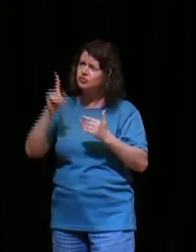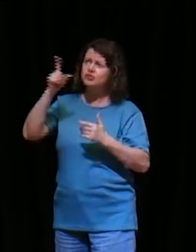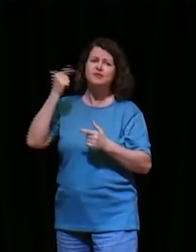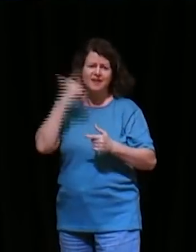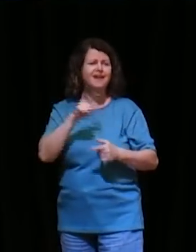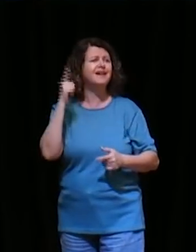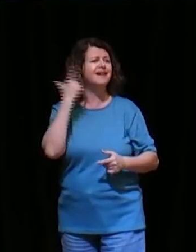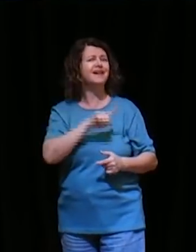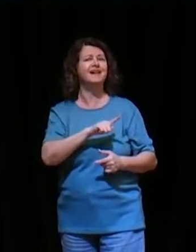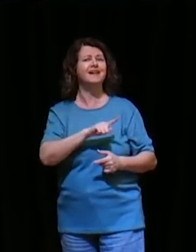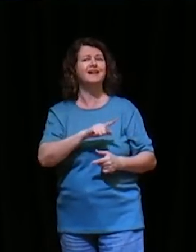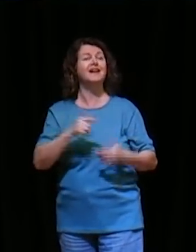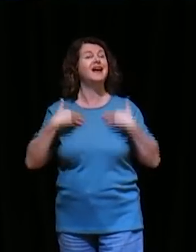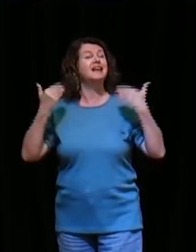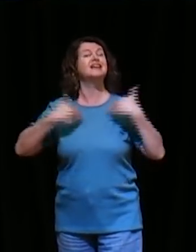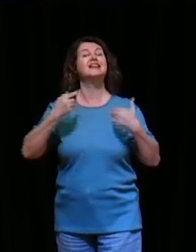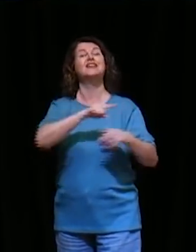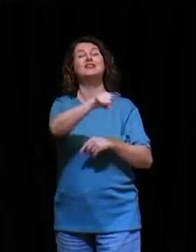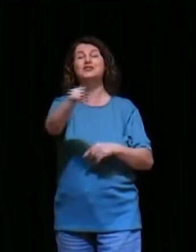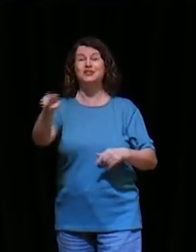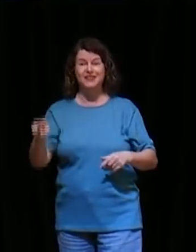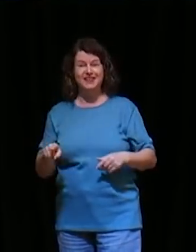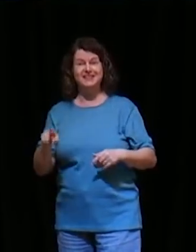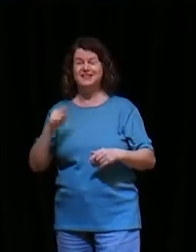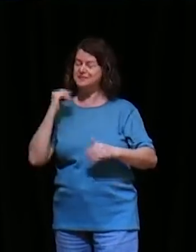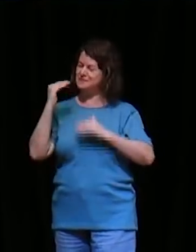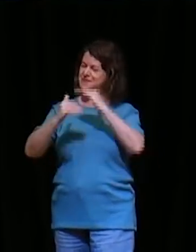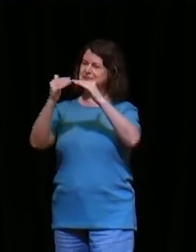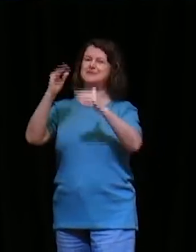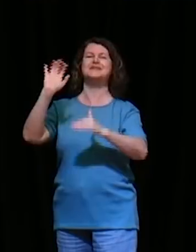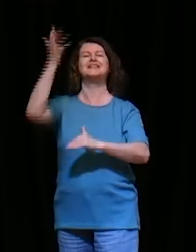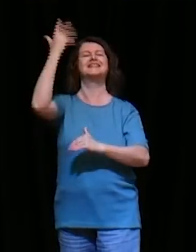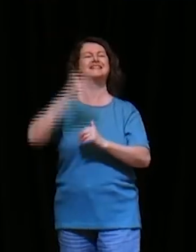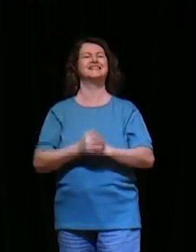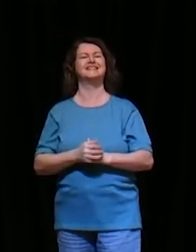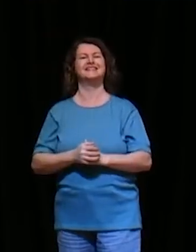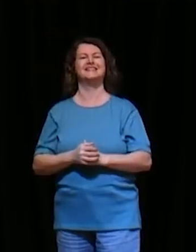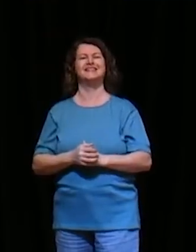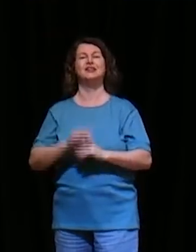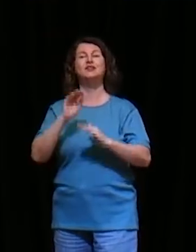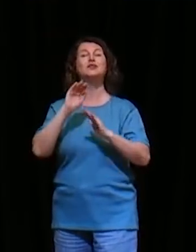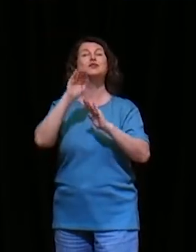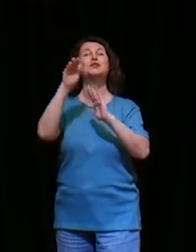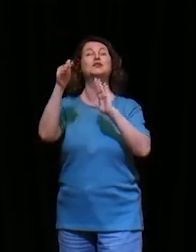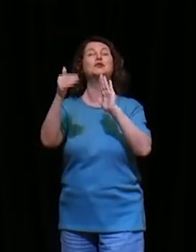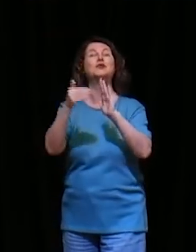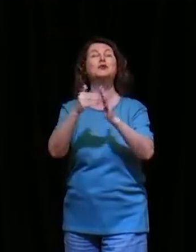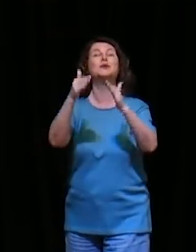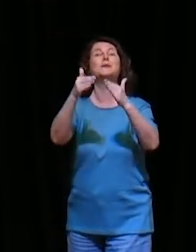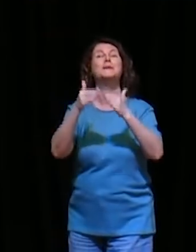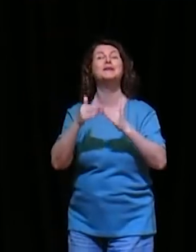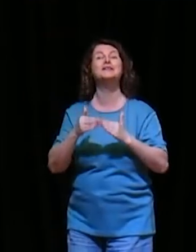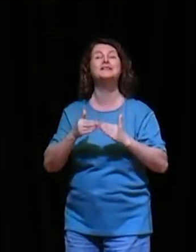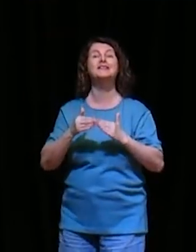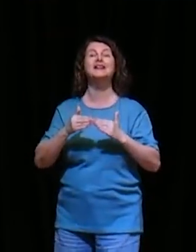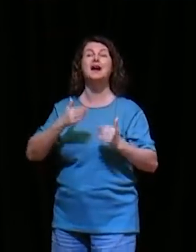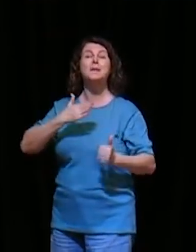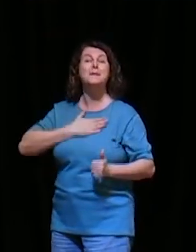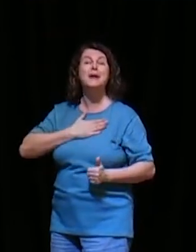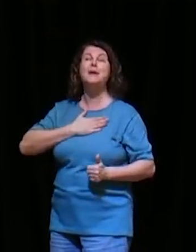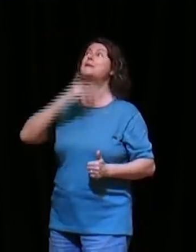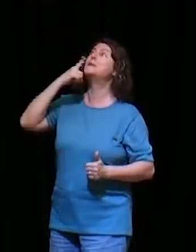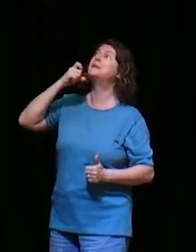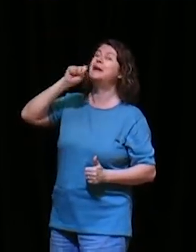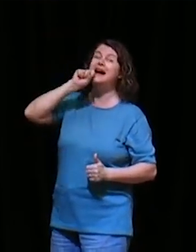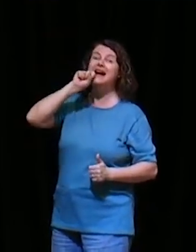naquele dia, nada me perguntareis, mas tudo, pedires ao meu Pai, em meu nome, eu gosto dessa palavra, tudo,